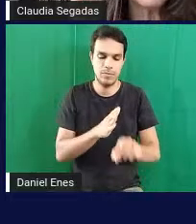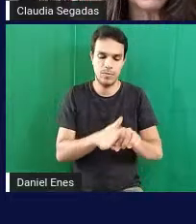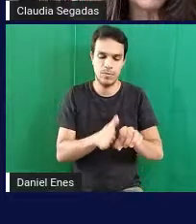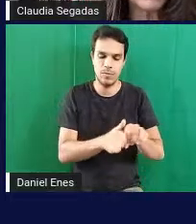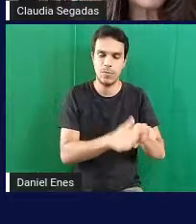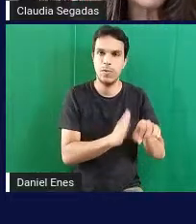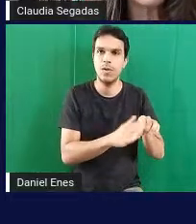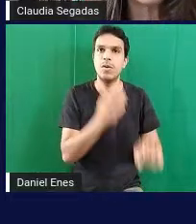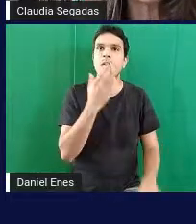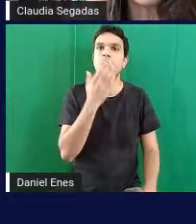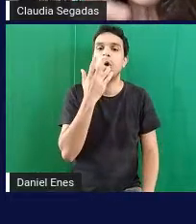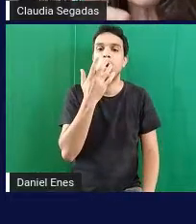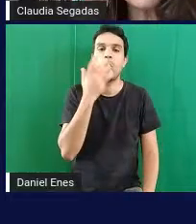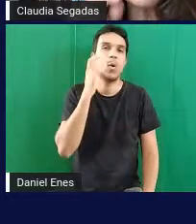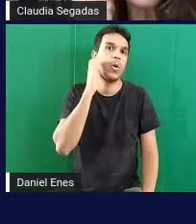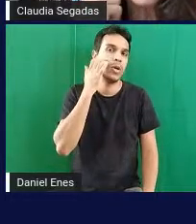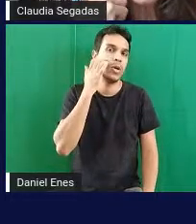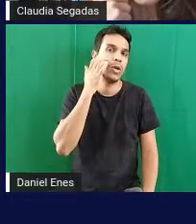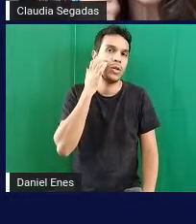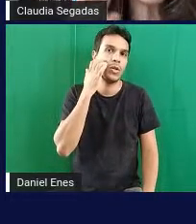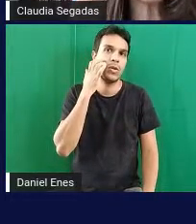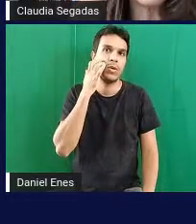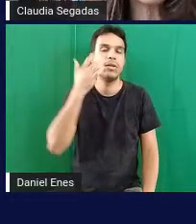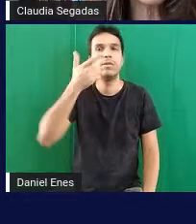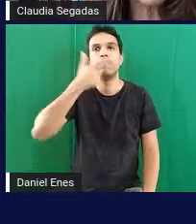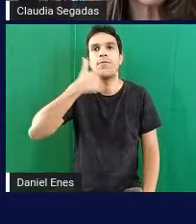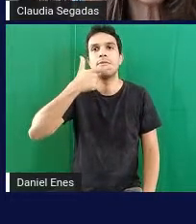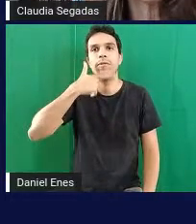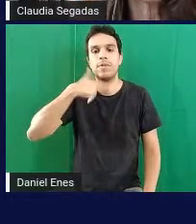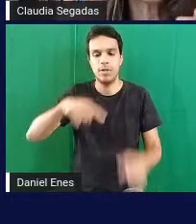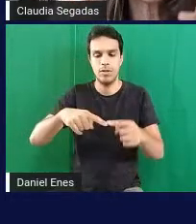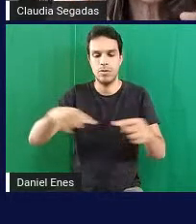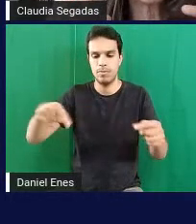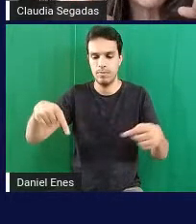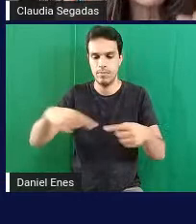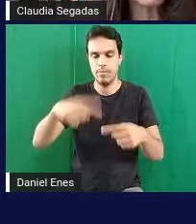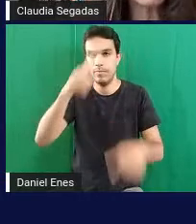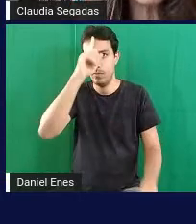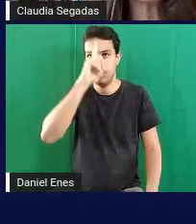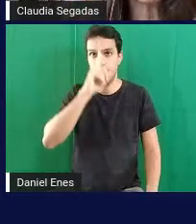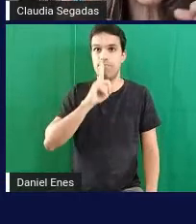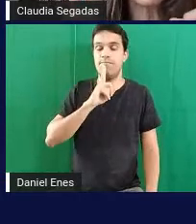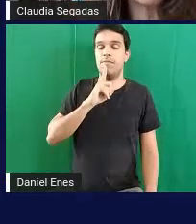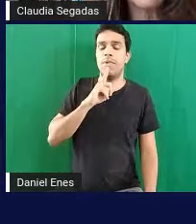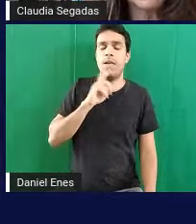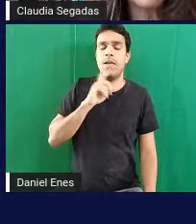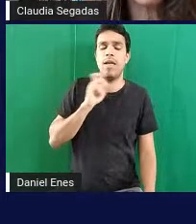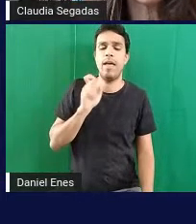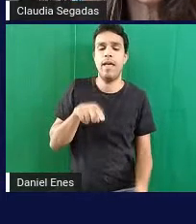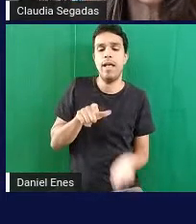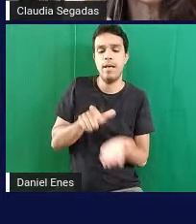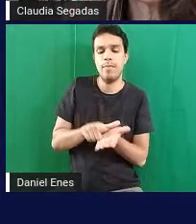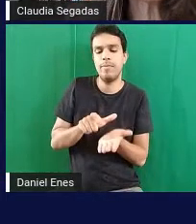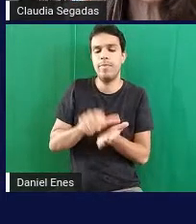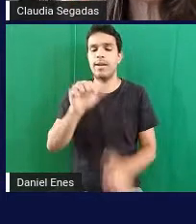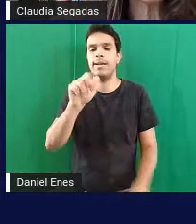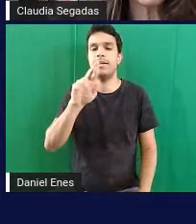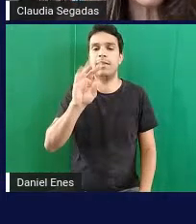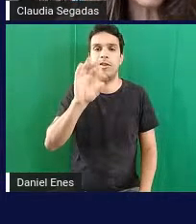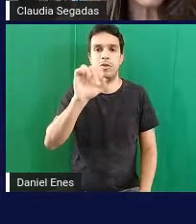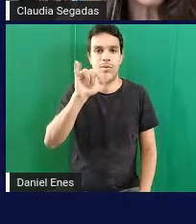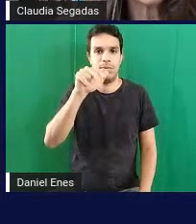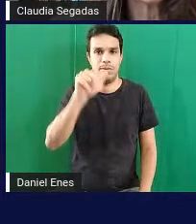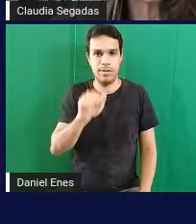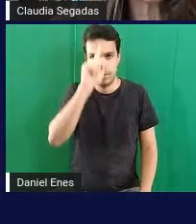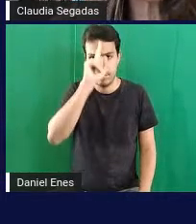e o queijo está em amarelo é um pedaço de cartolina amarela os